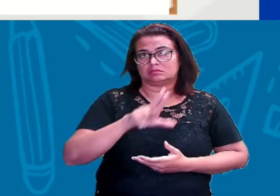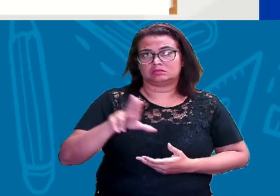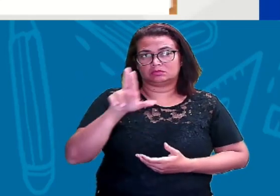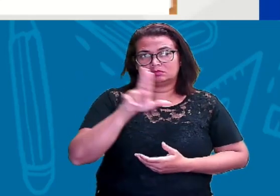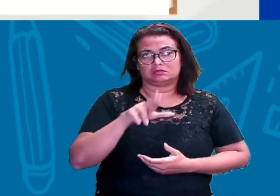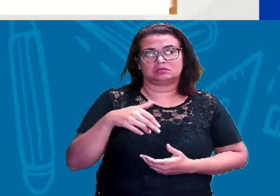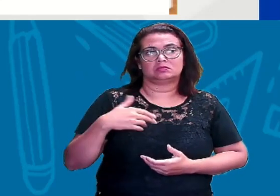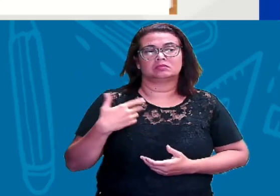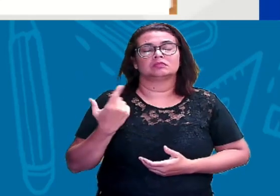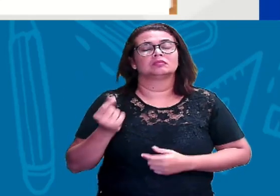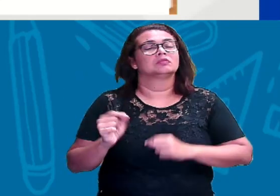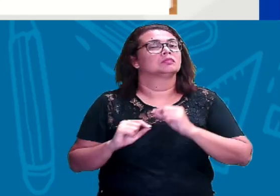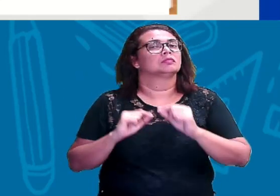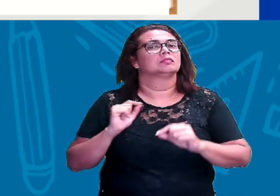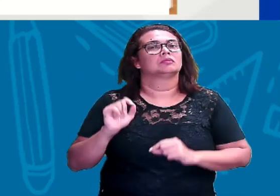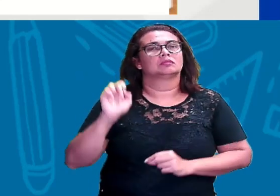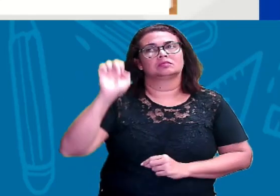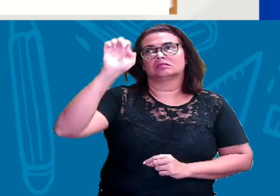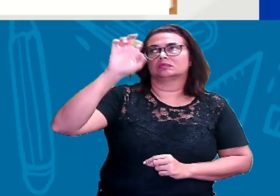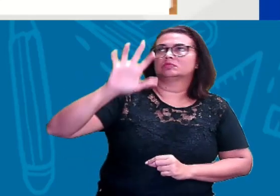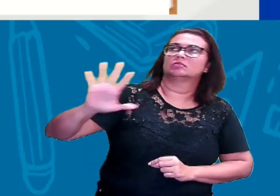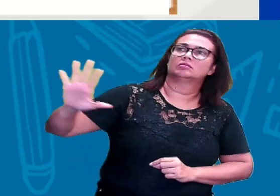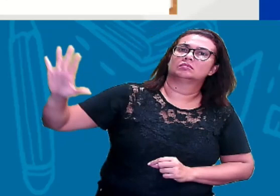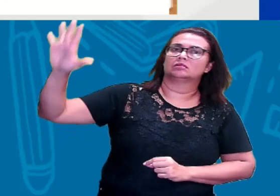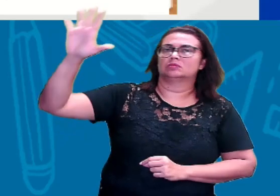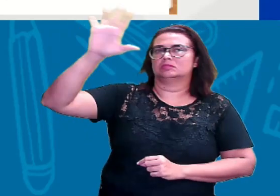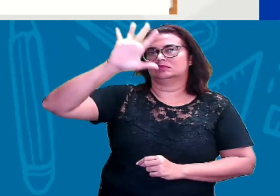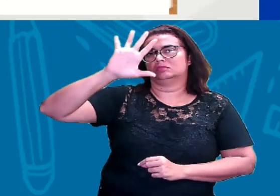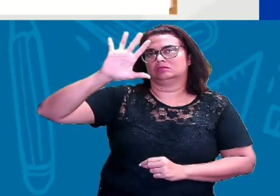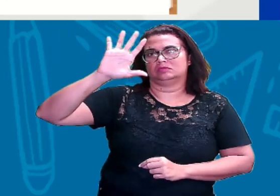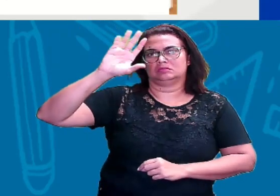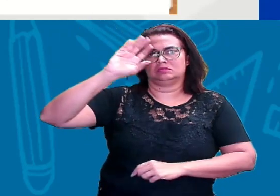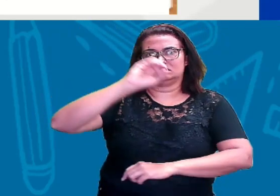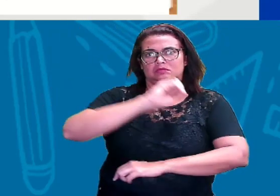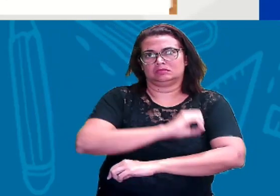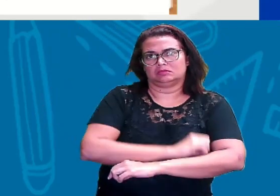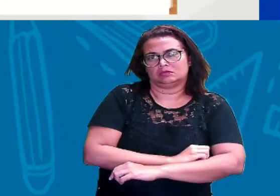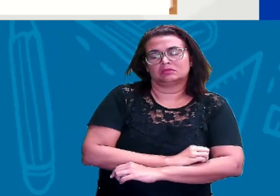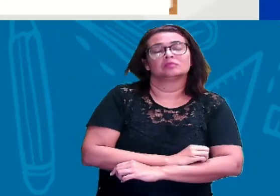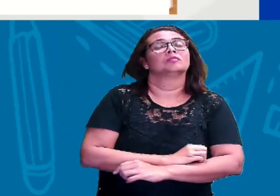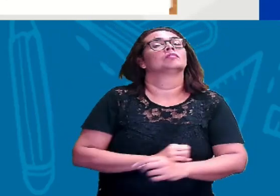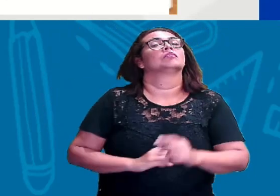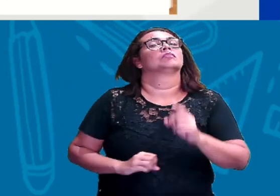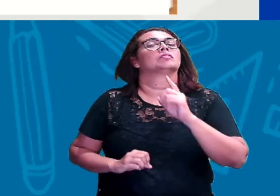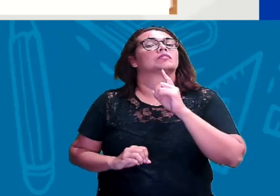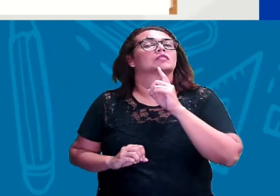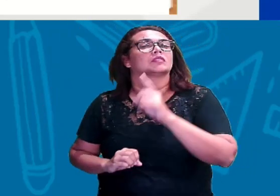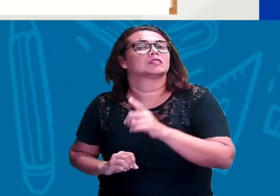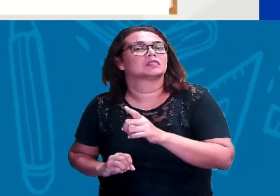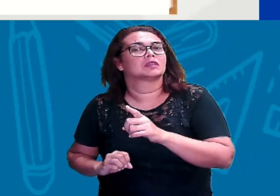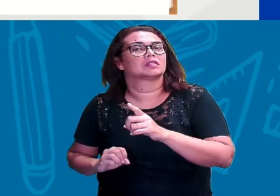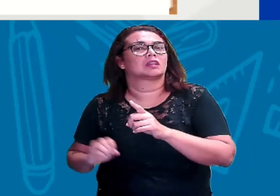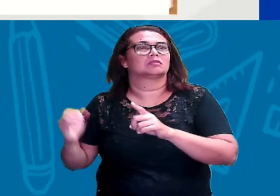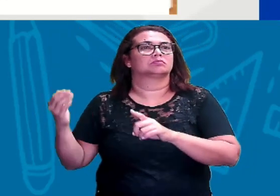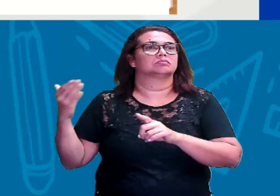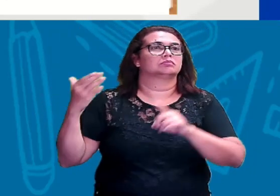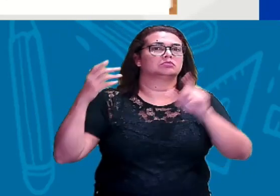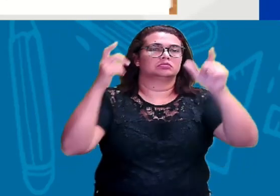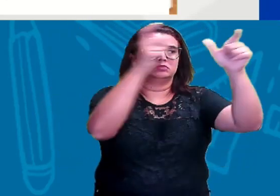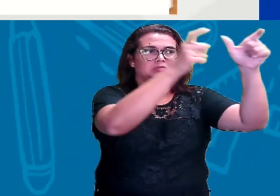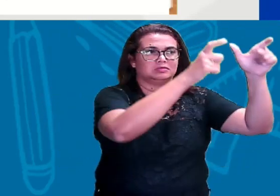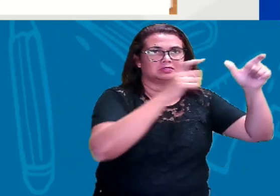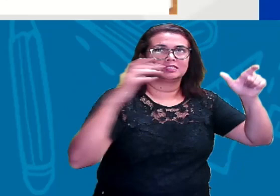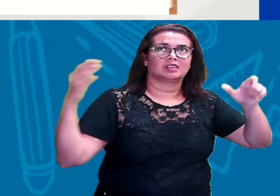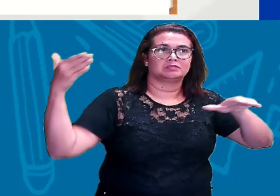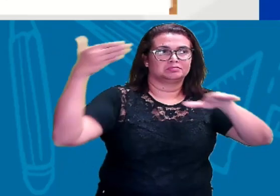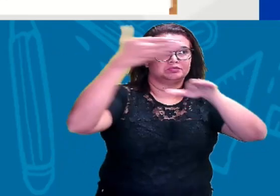na Europa Ocidental e a gente via também nas áreas que eram colonizadas pelos europeus. Então, a gente tem